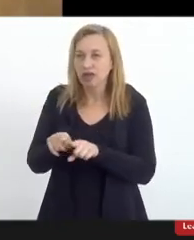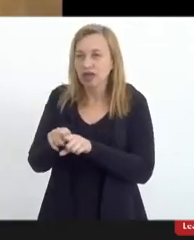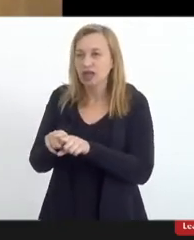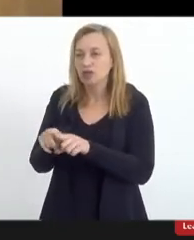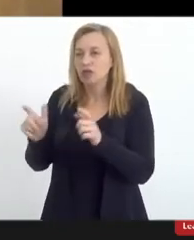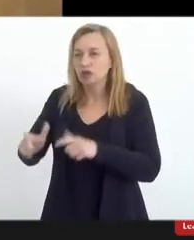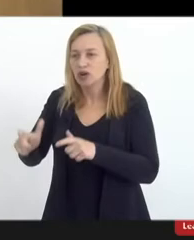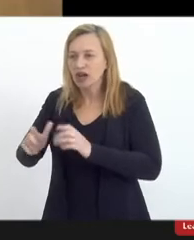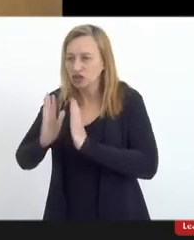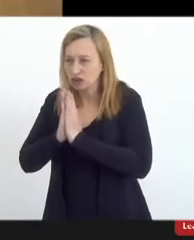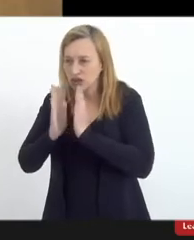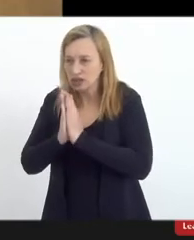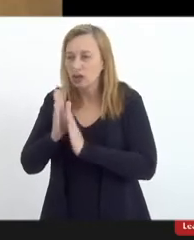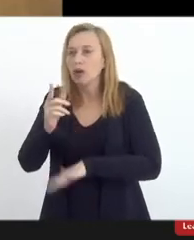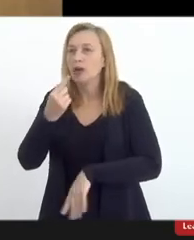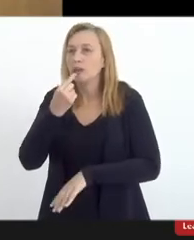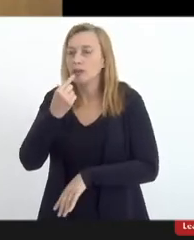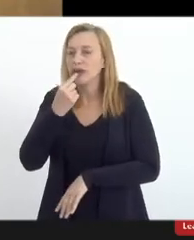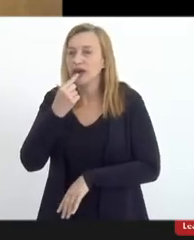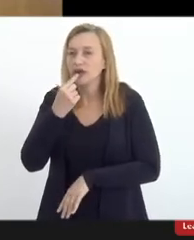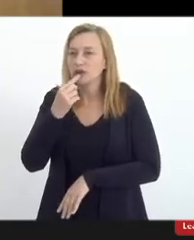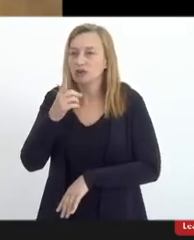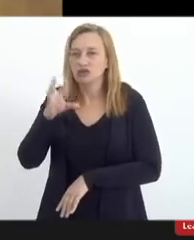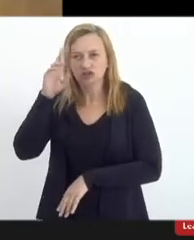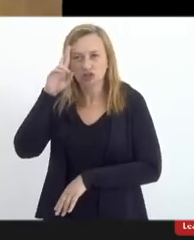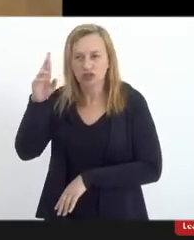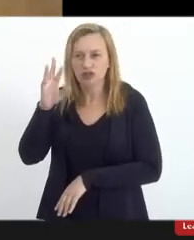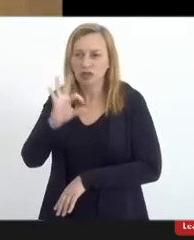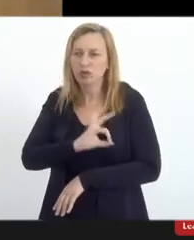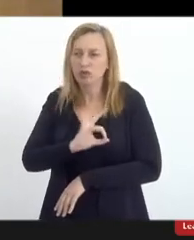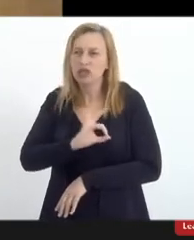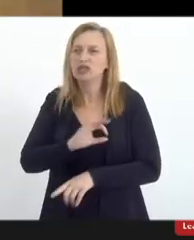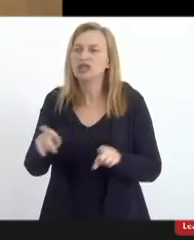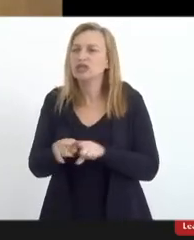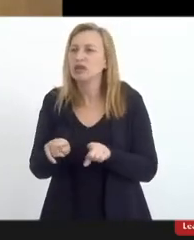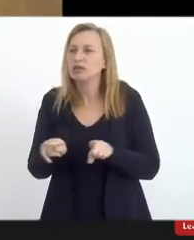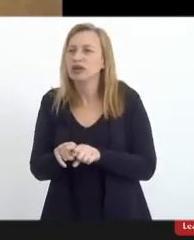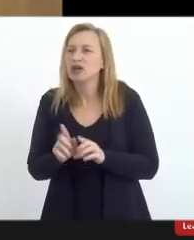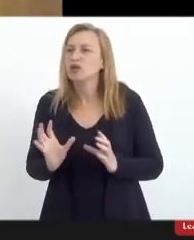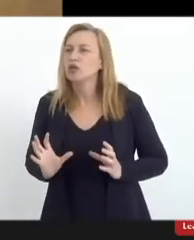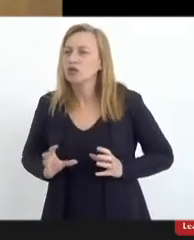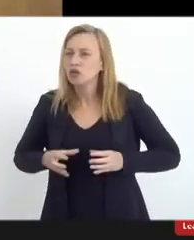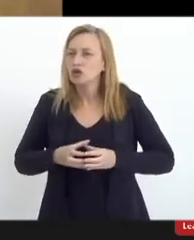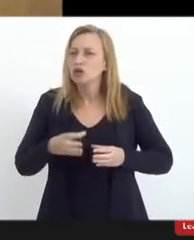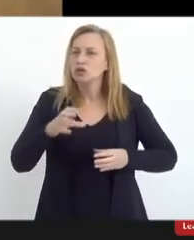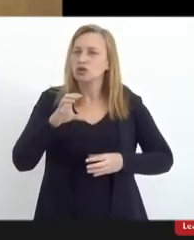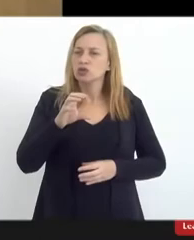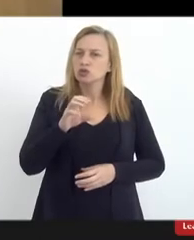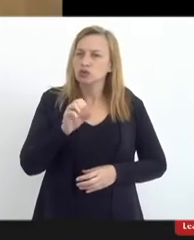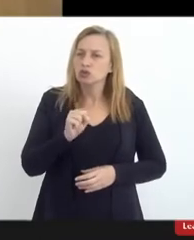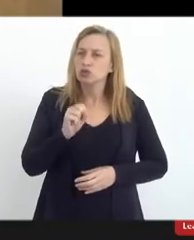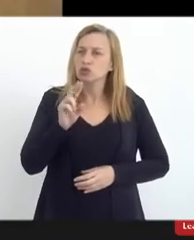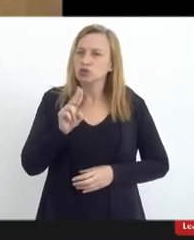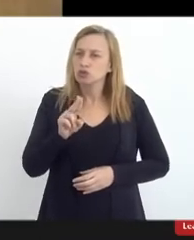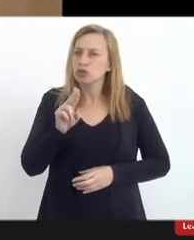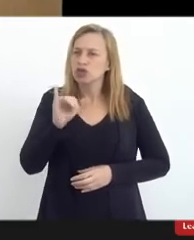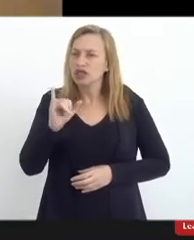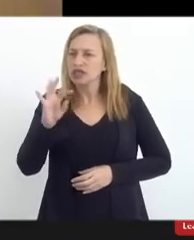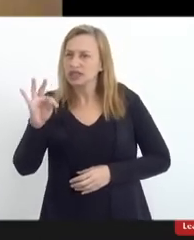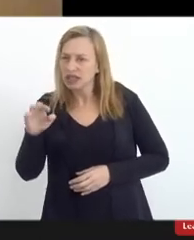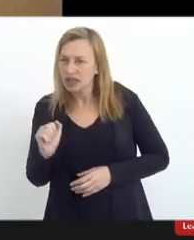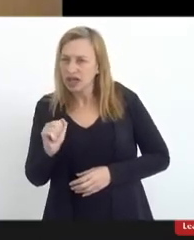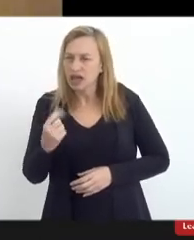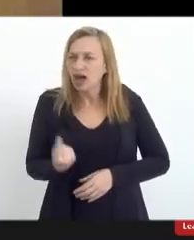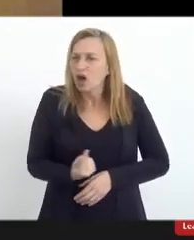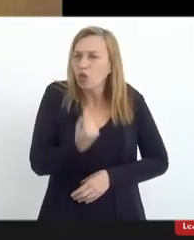chefia de polícia, ali na rua Gomes Freire, quanto também a comunidade sunita, que possui a única